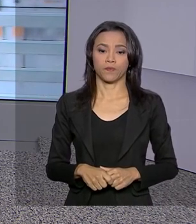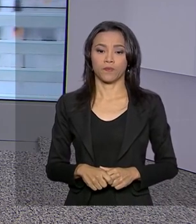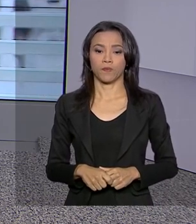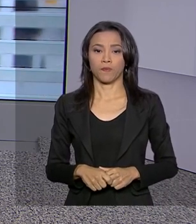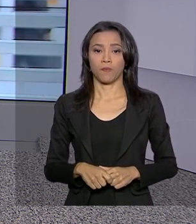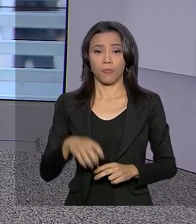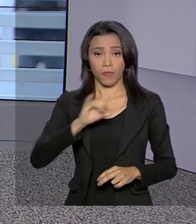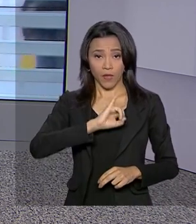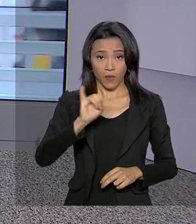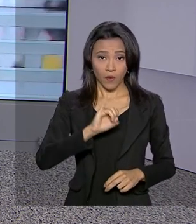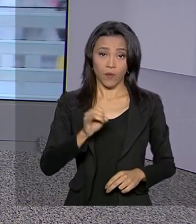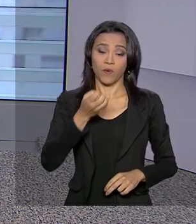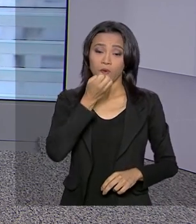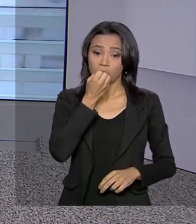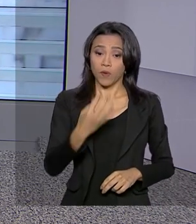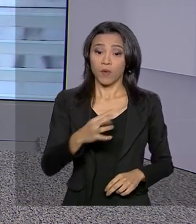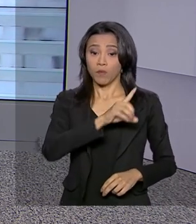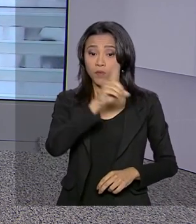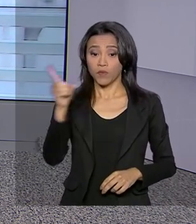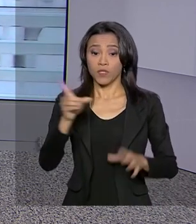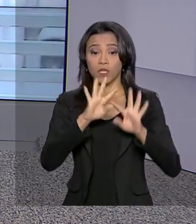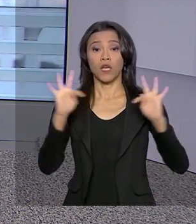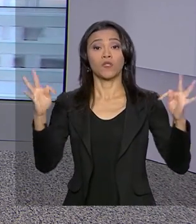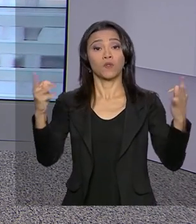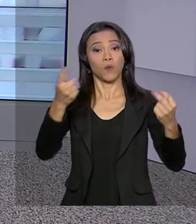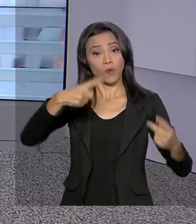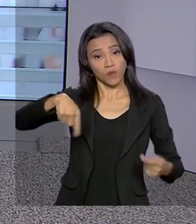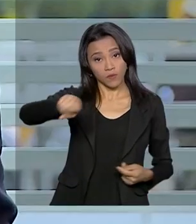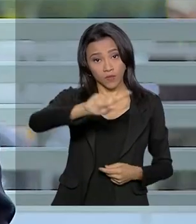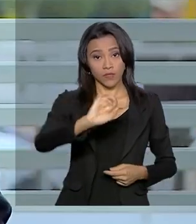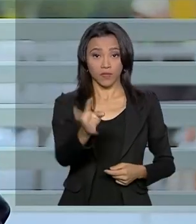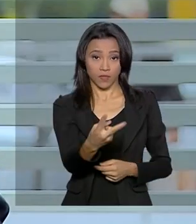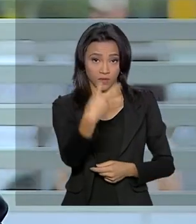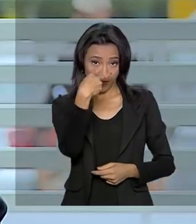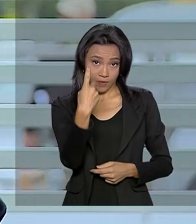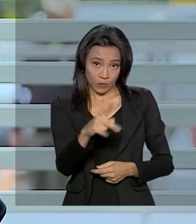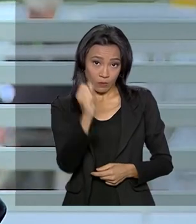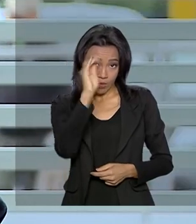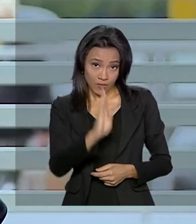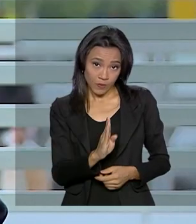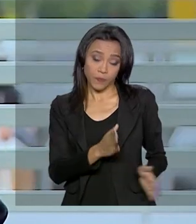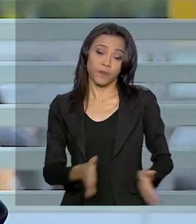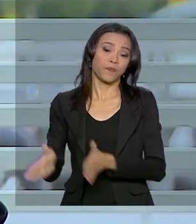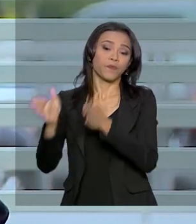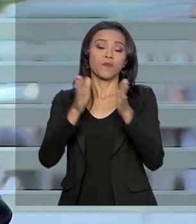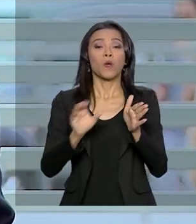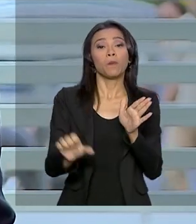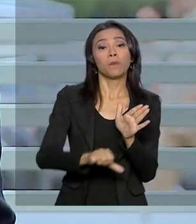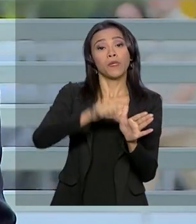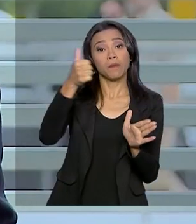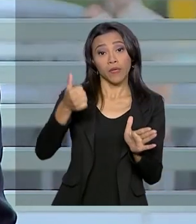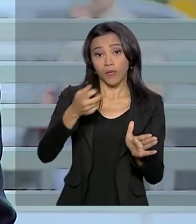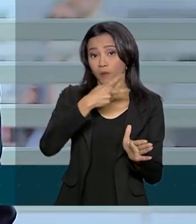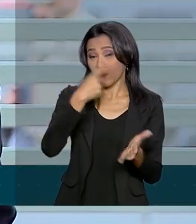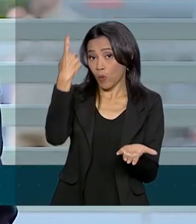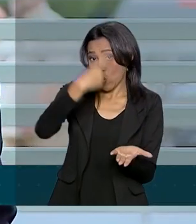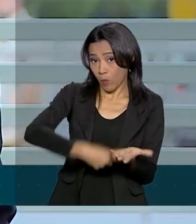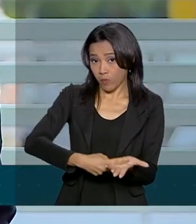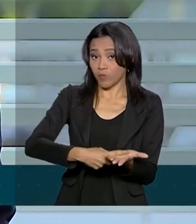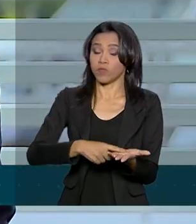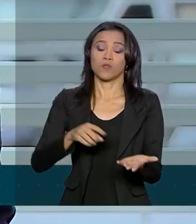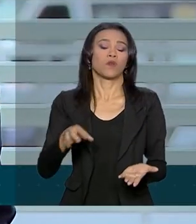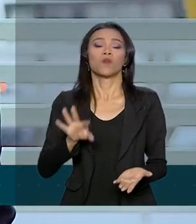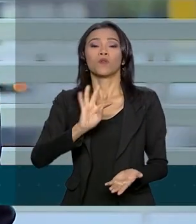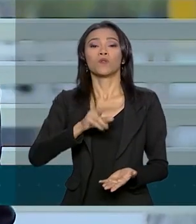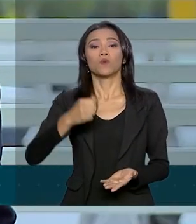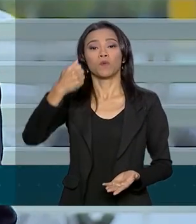Olá, Renata, bom dia. Bom dia a todos que nos acompanham aí no Brasil. O primeiro compromisso do vice-presidente Hamilton Mourão aqui em Lima é